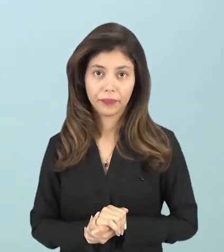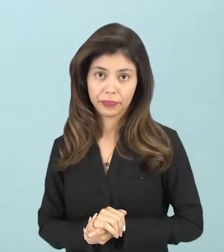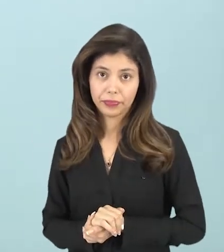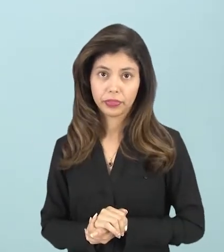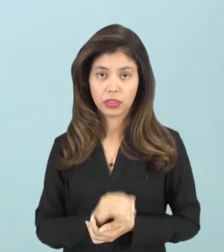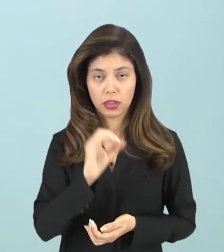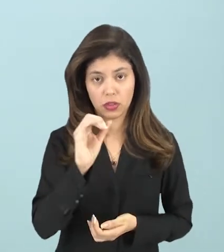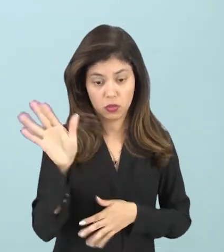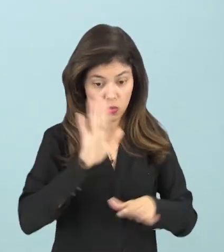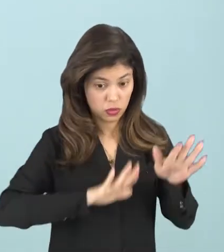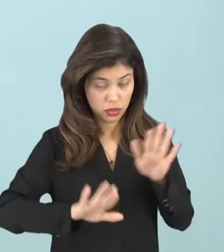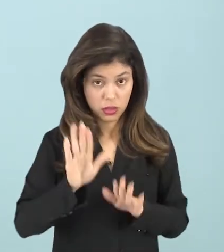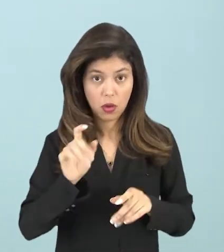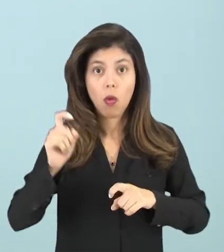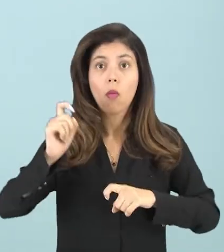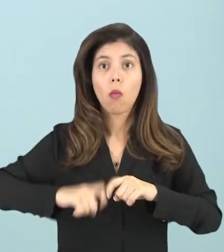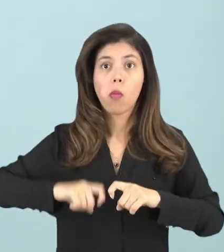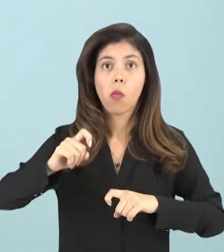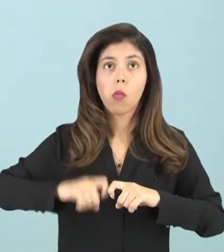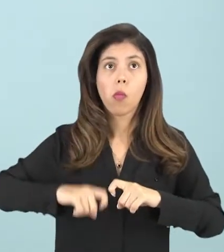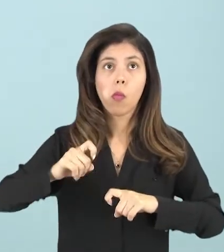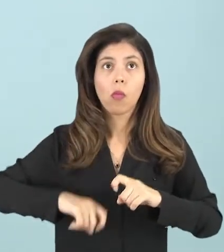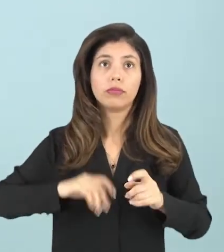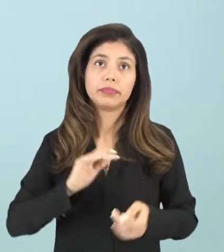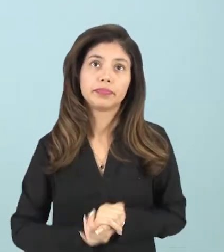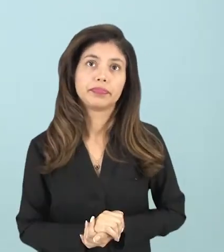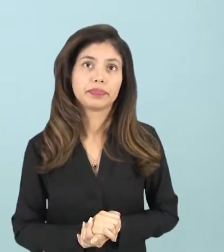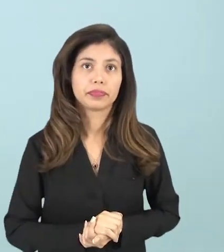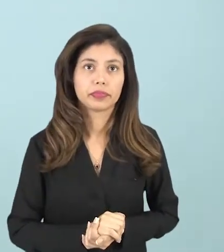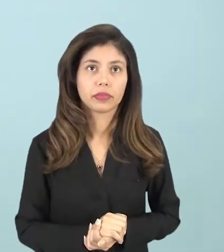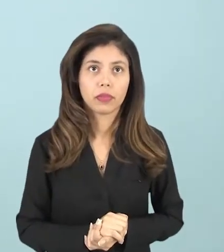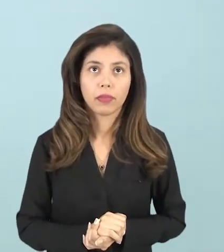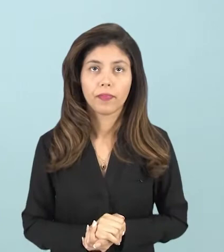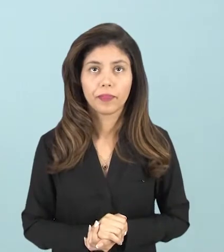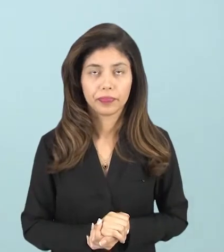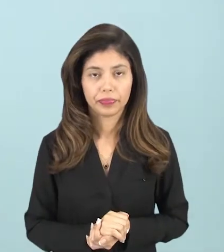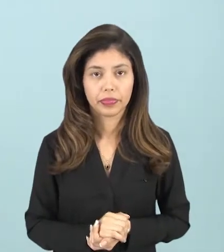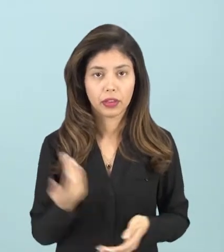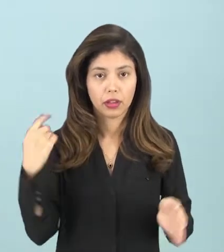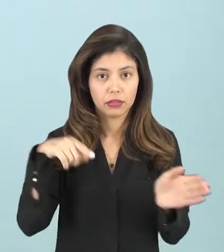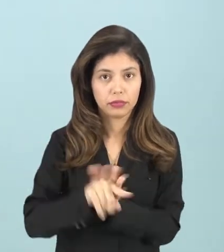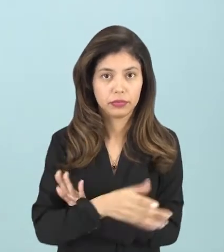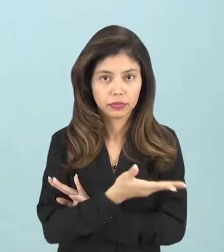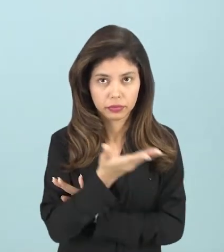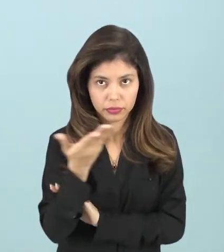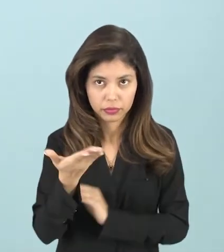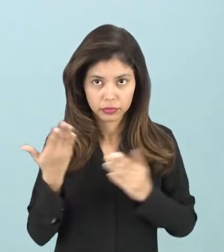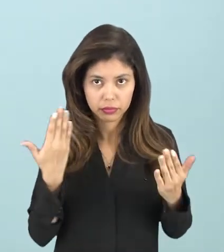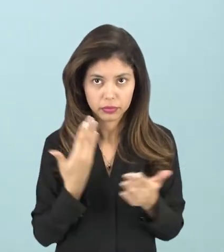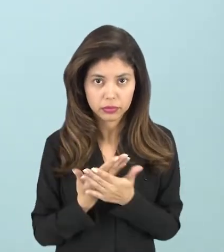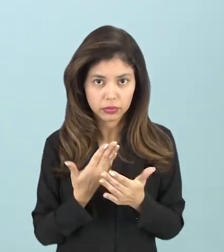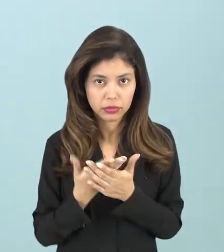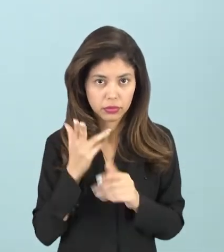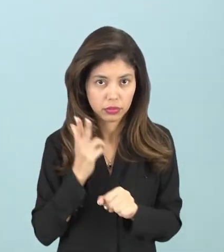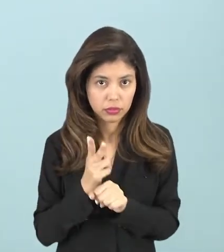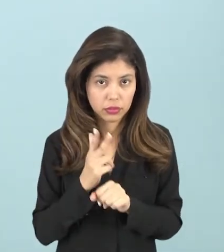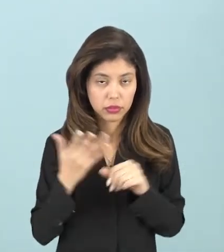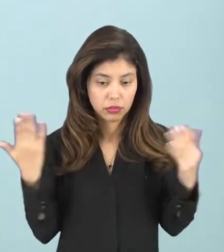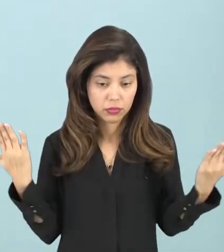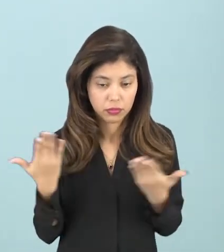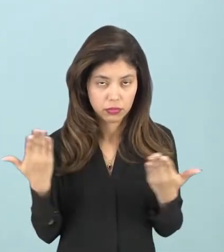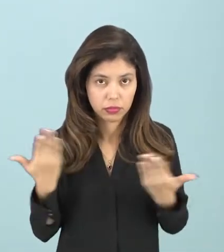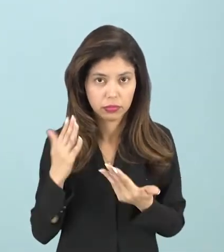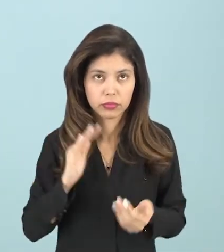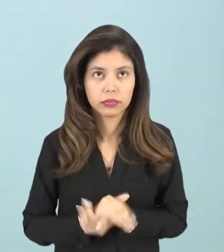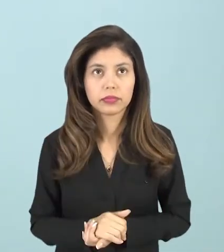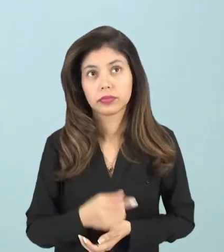orientação sexual. E essa é justamente a pergunta do meu exercitando da nossa videoaula de hoje.